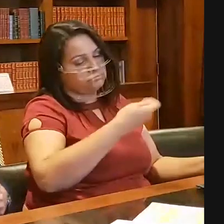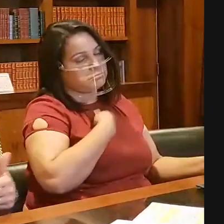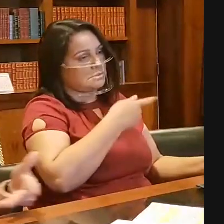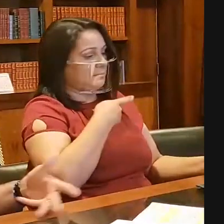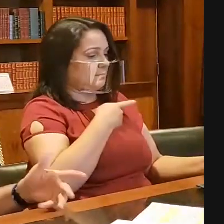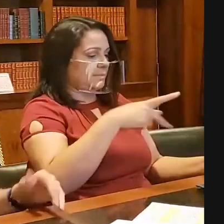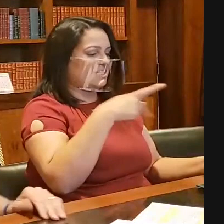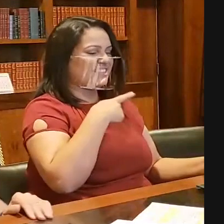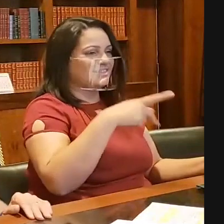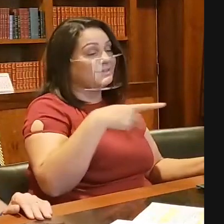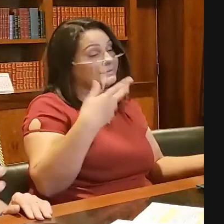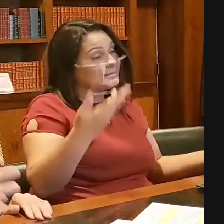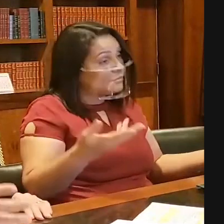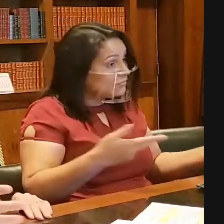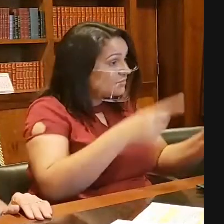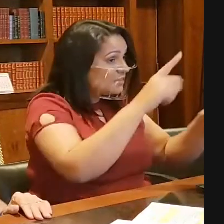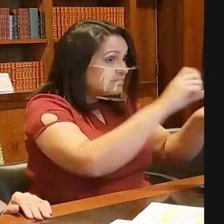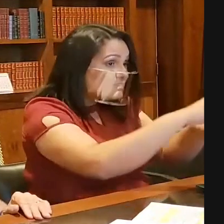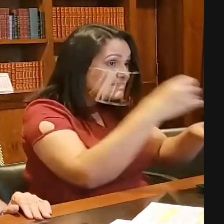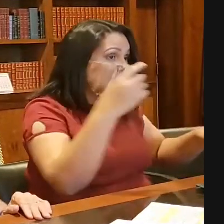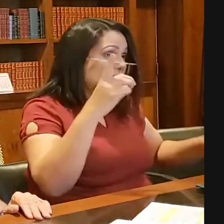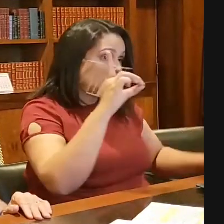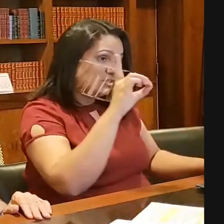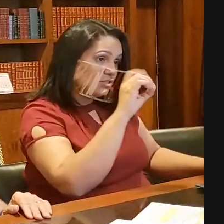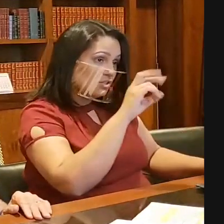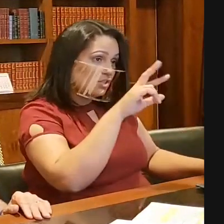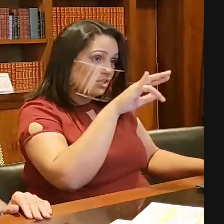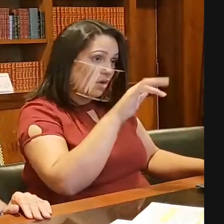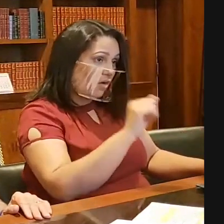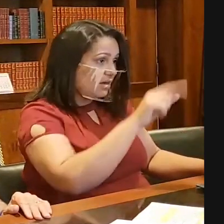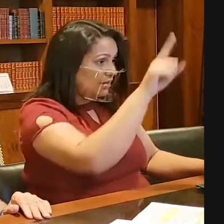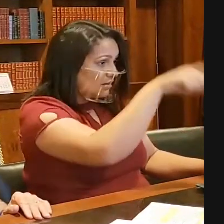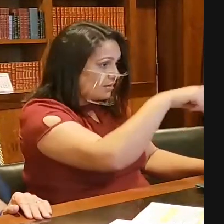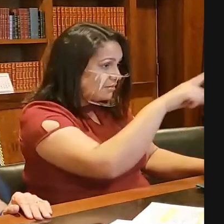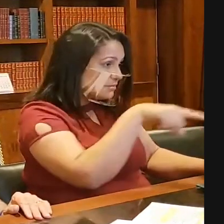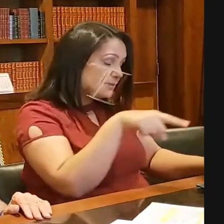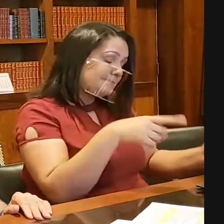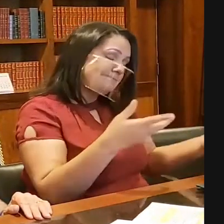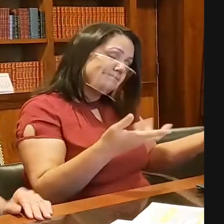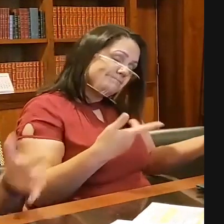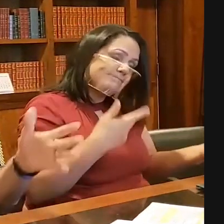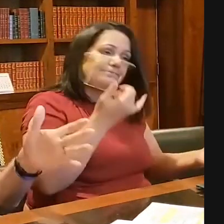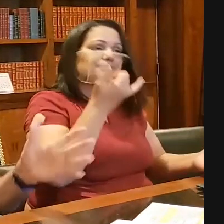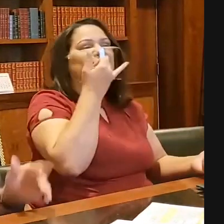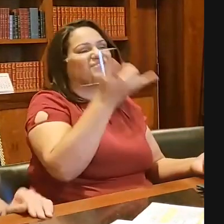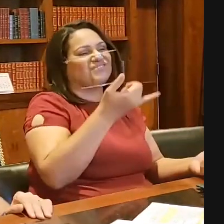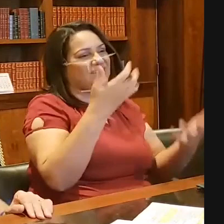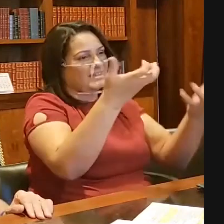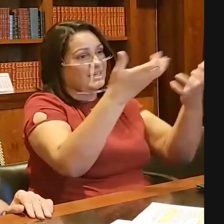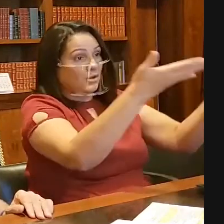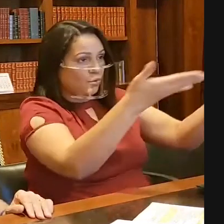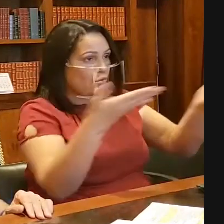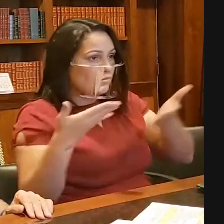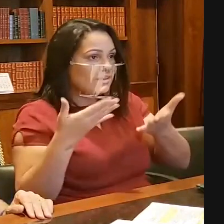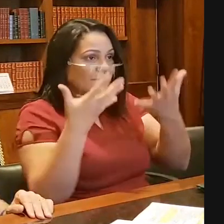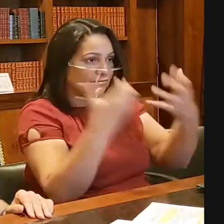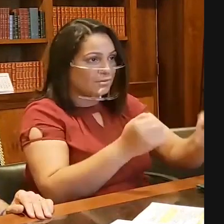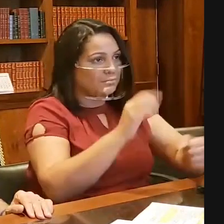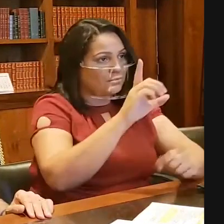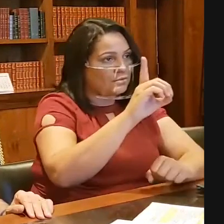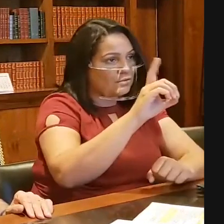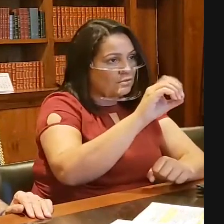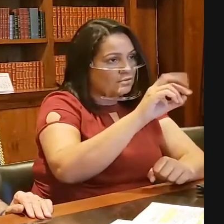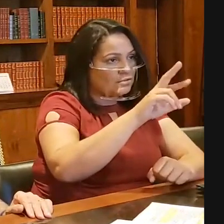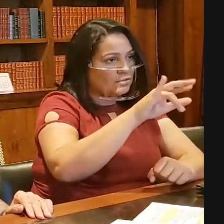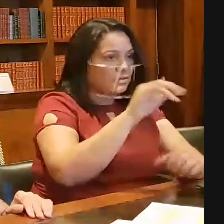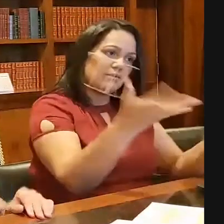de emergência para mim, eu vou ser obrigado a adiar a minha ida para lá. Eu queria convidar o João Dória nessa minha ida